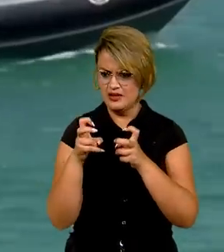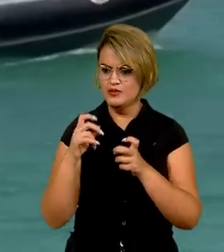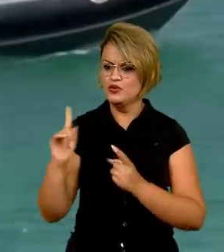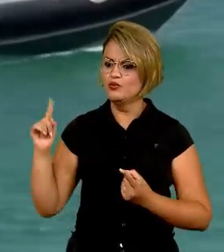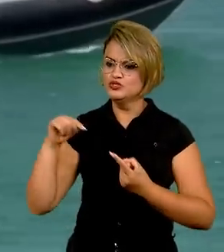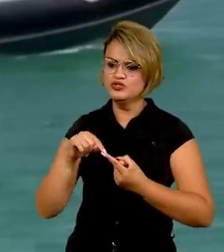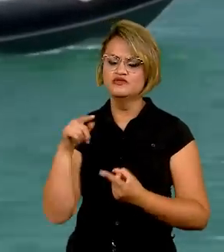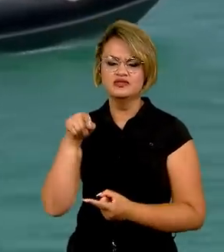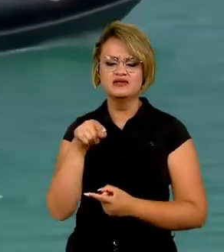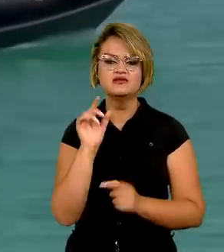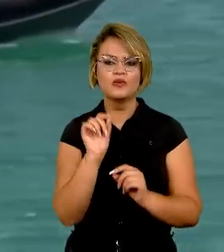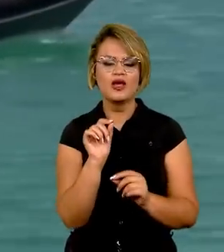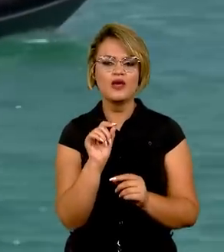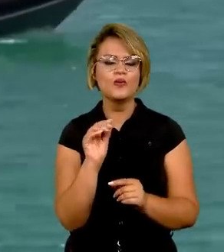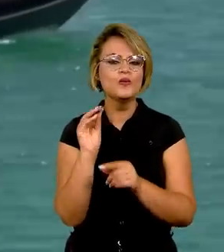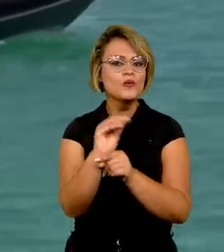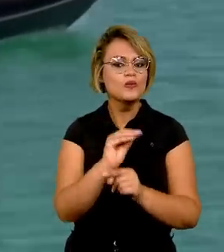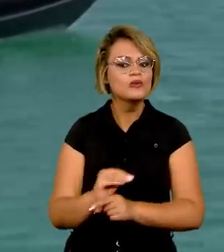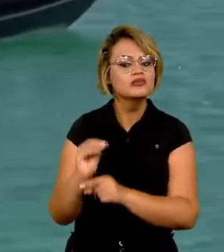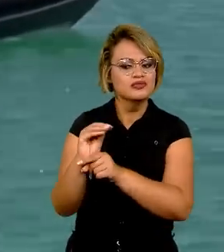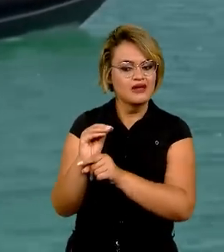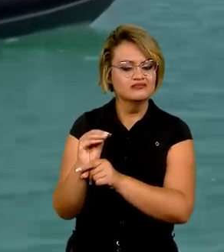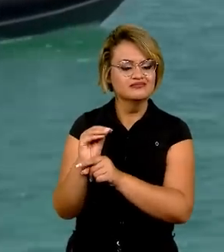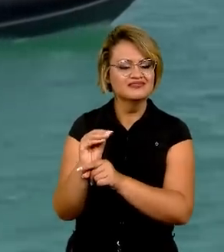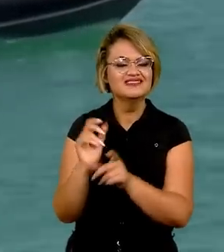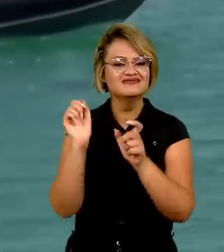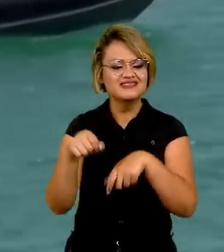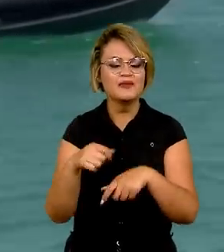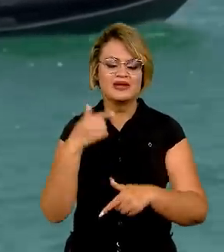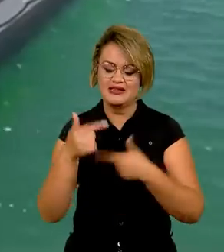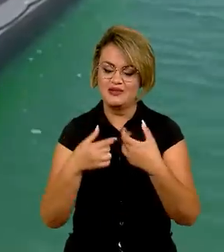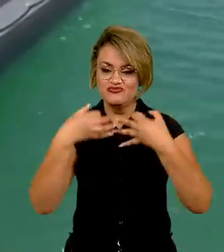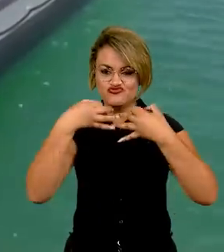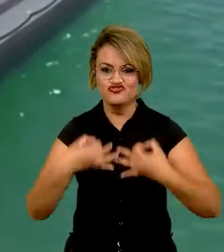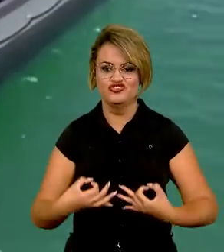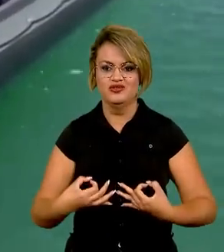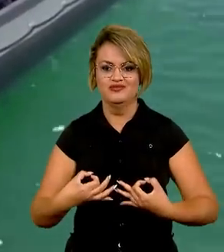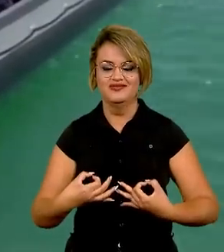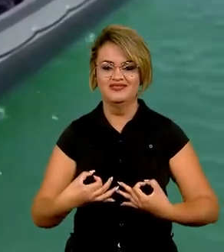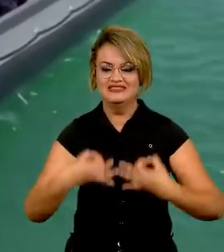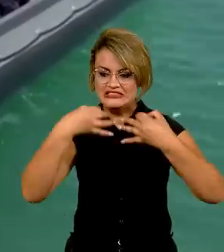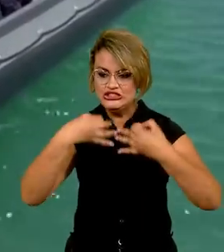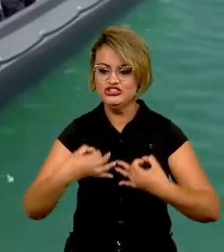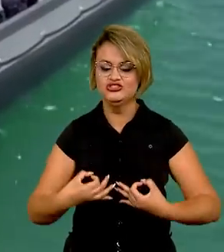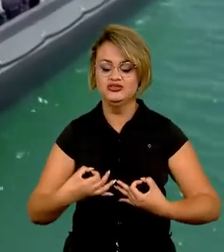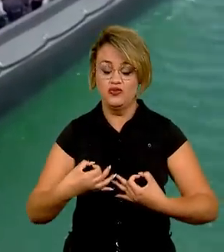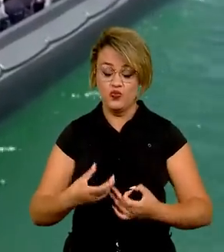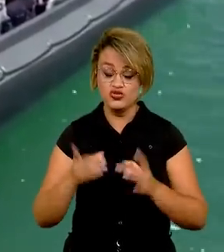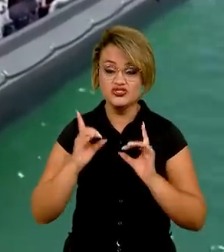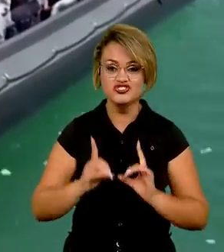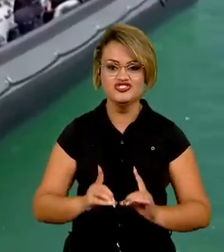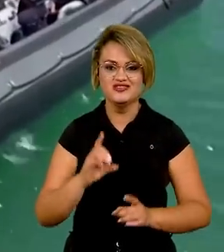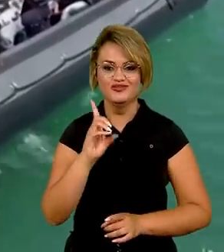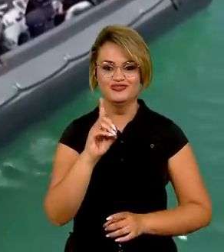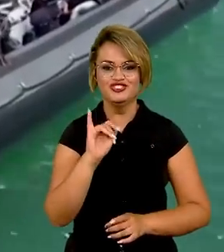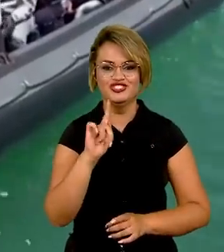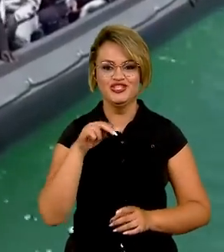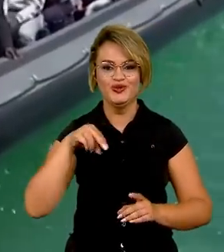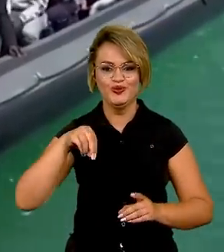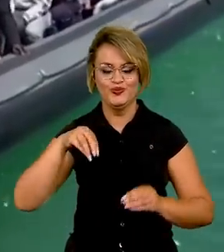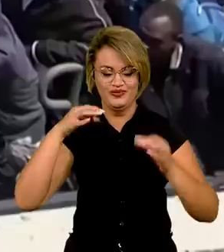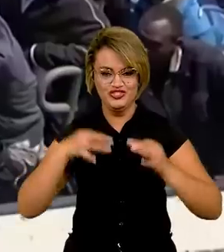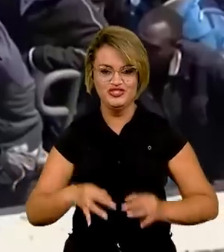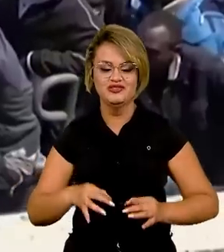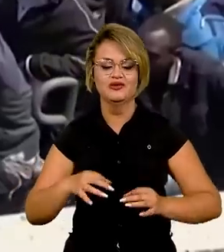função é proporcionar condições dignas para o seu povo, trabalhar para o desenvolvimento, para a